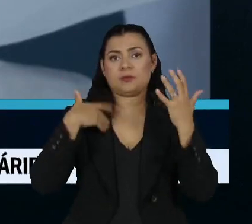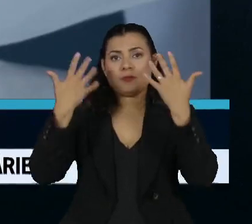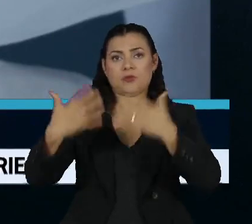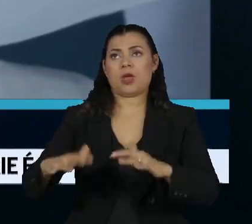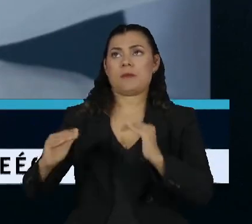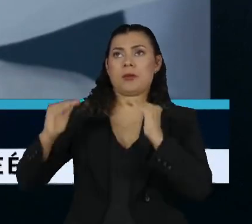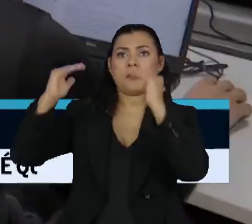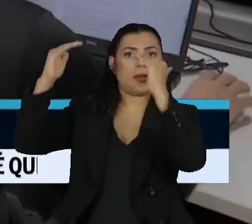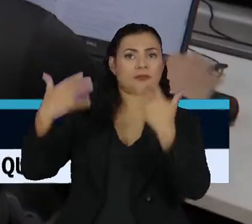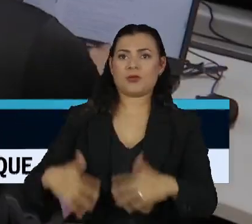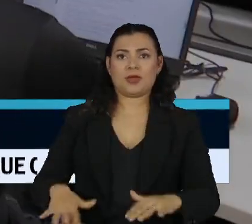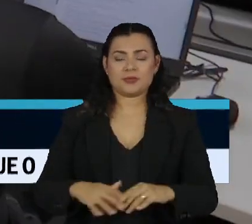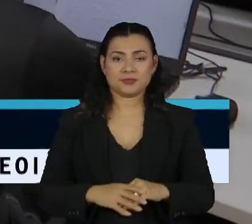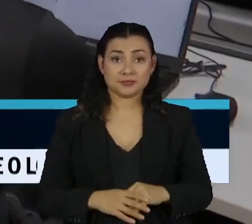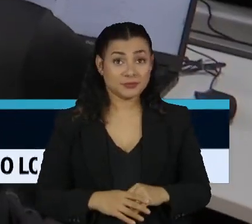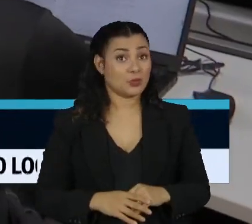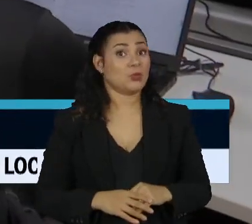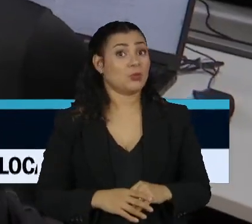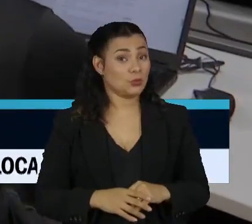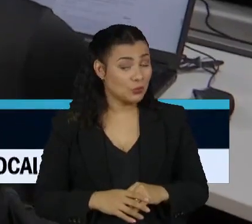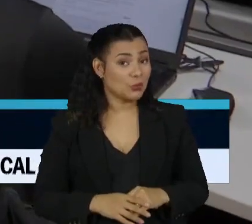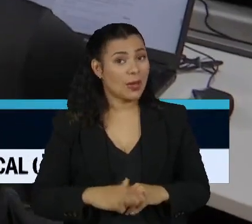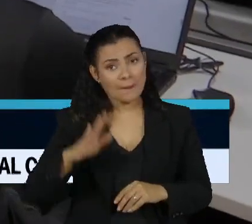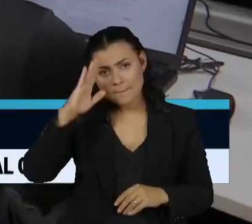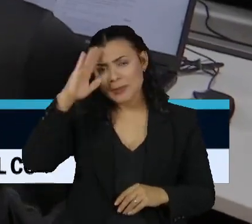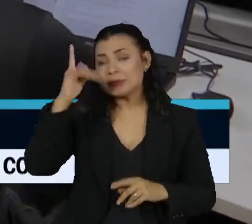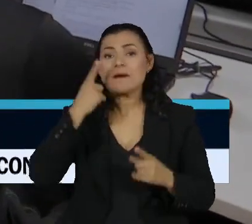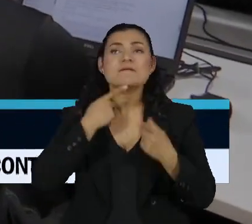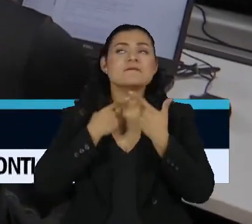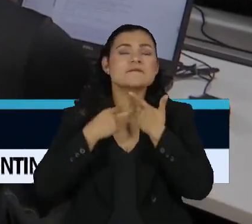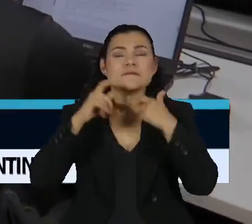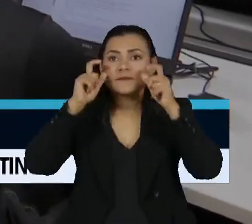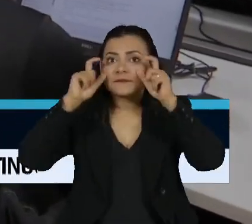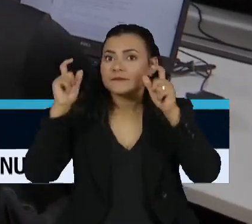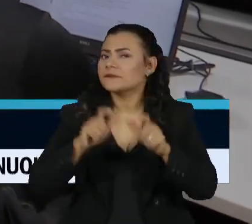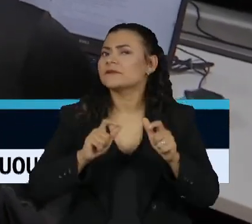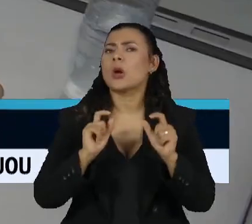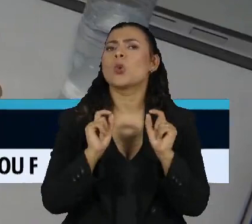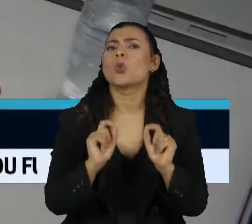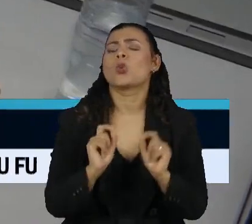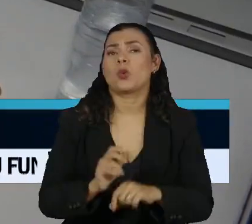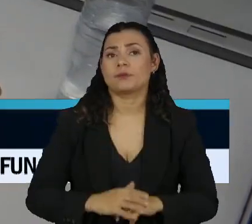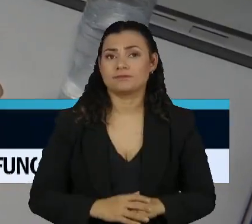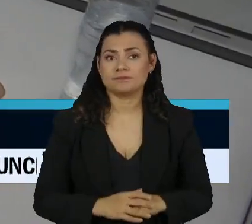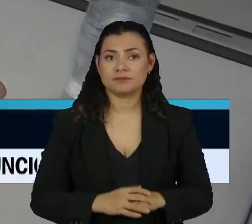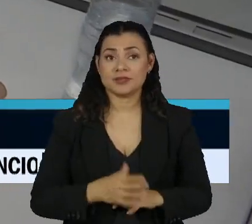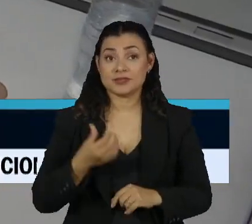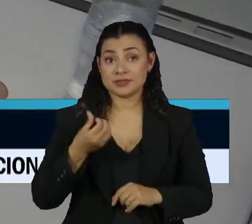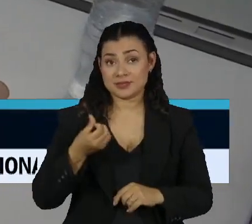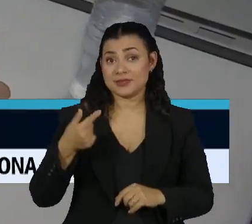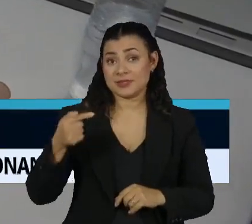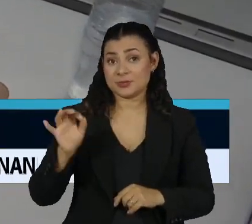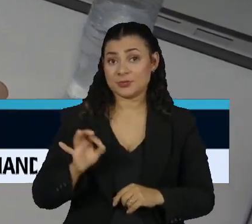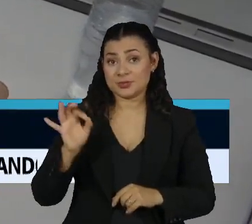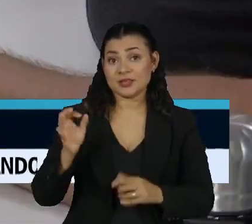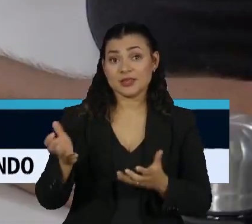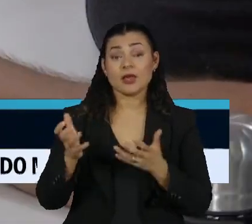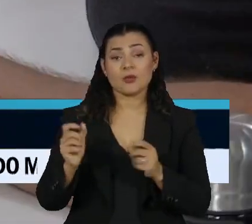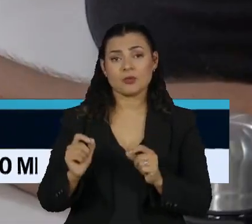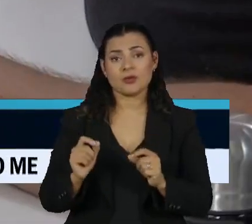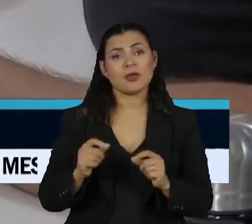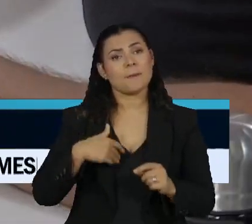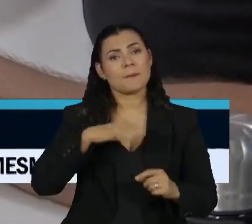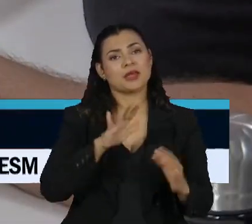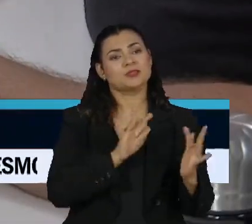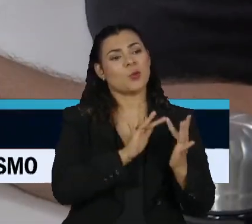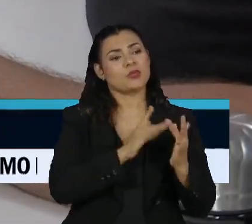subir de cargo. E quais são as principais ambições desses trabalhadores? 67% disseram